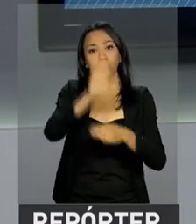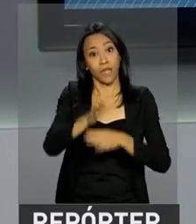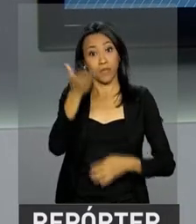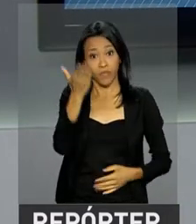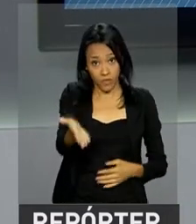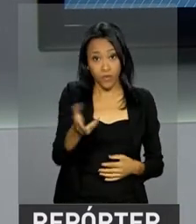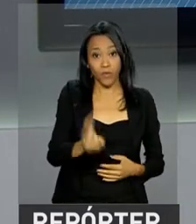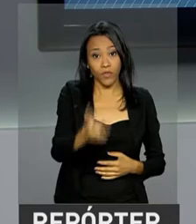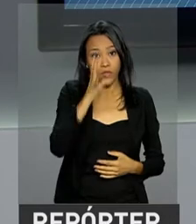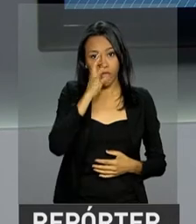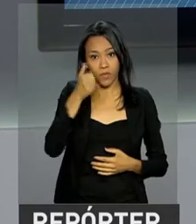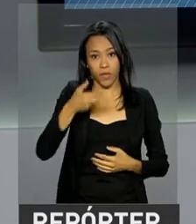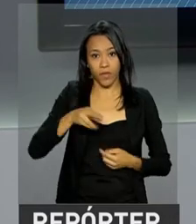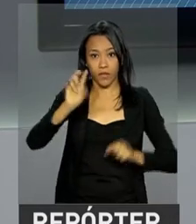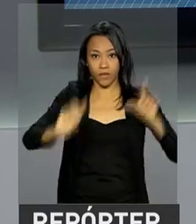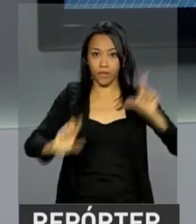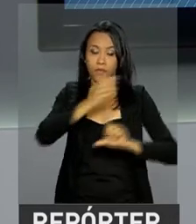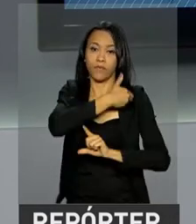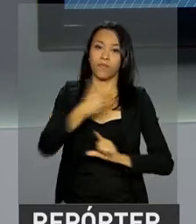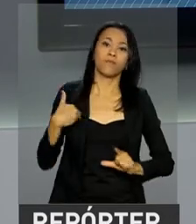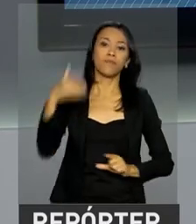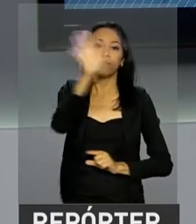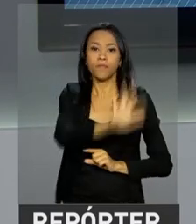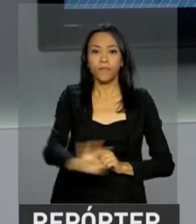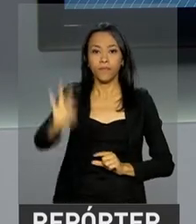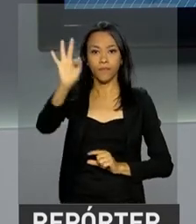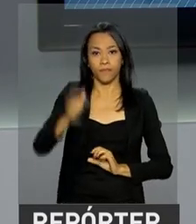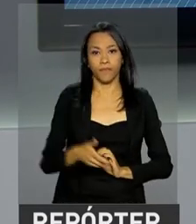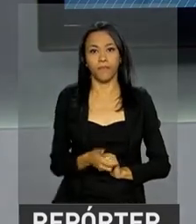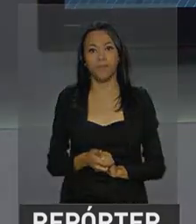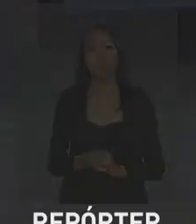tarde para você e continue na NBR, a TV do Governo Federal.